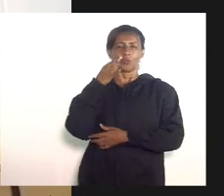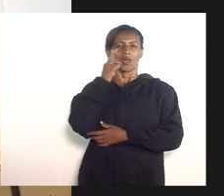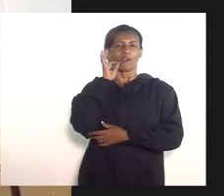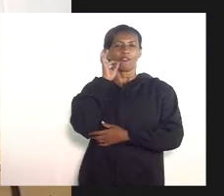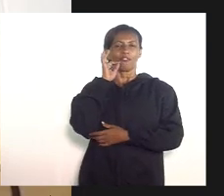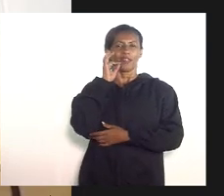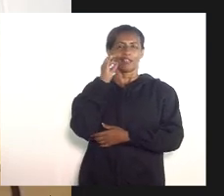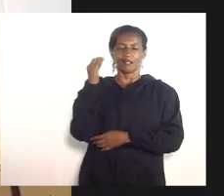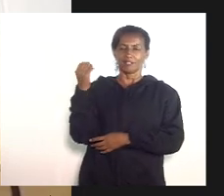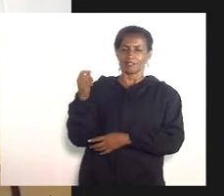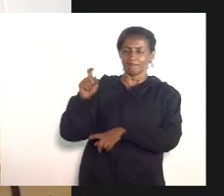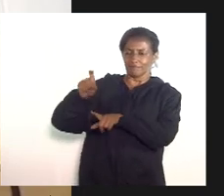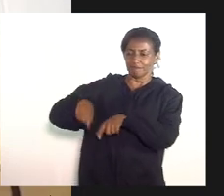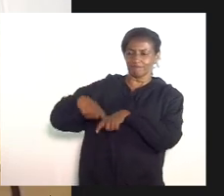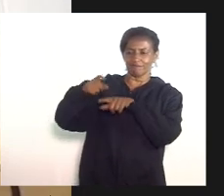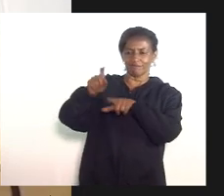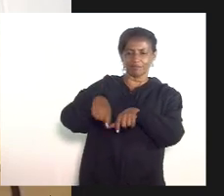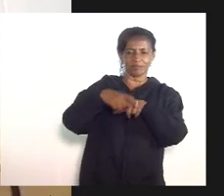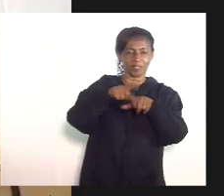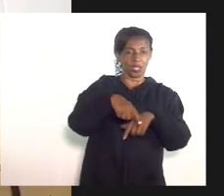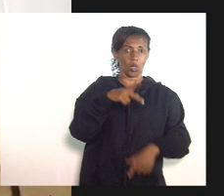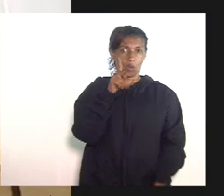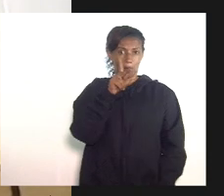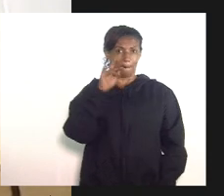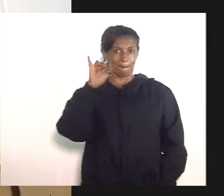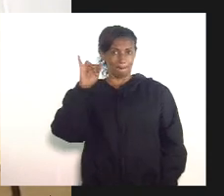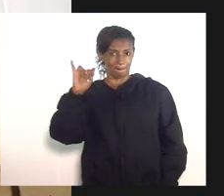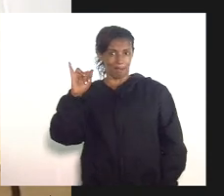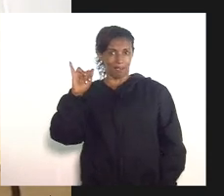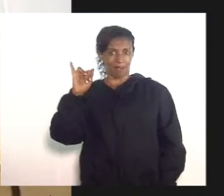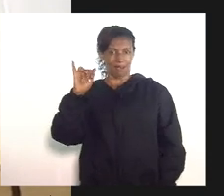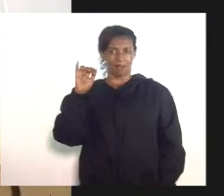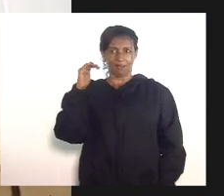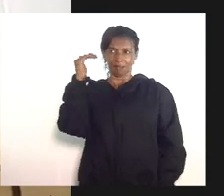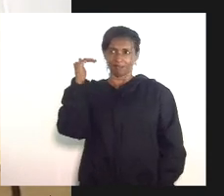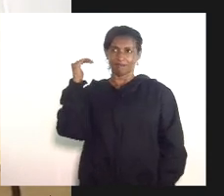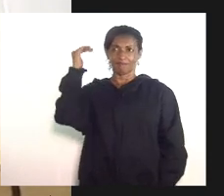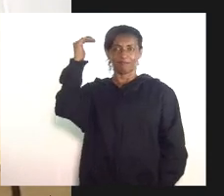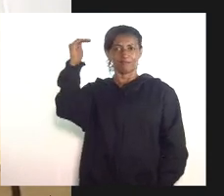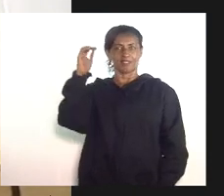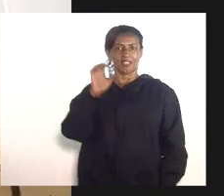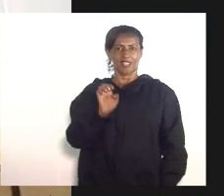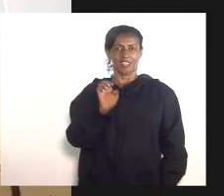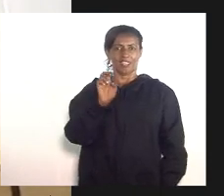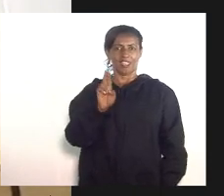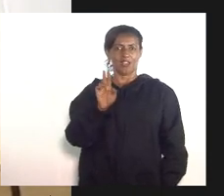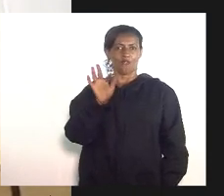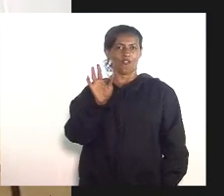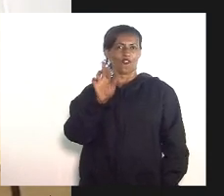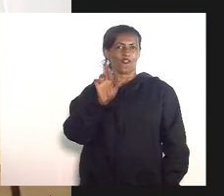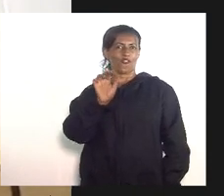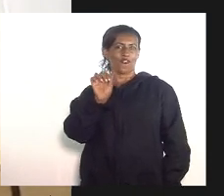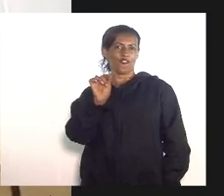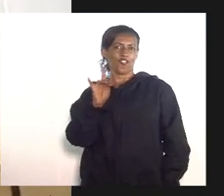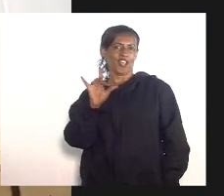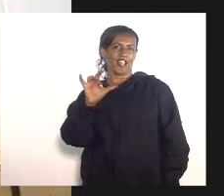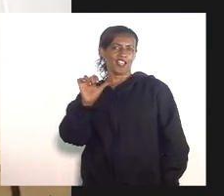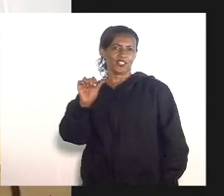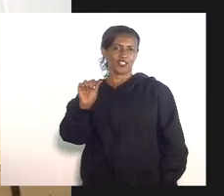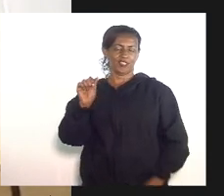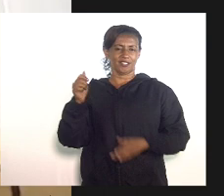do país o pai de Eufrásia era um grande comissário de café e a menina